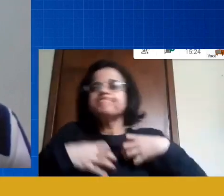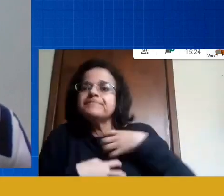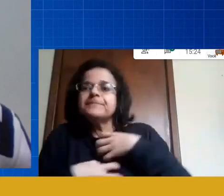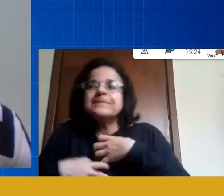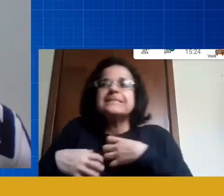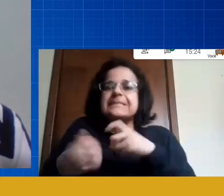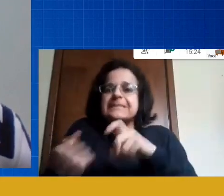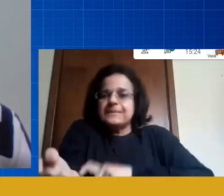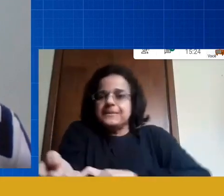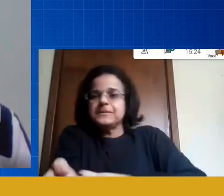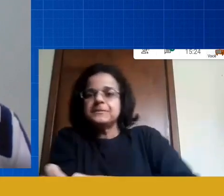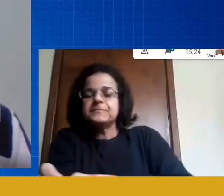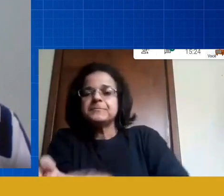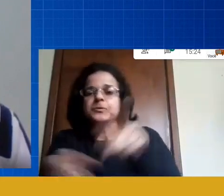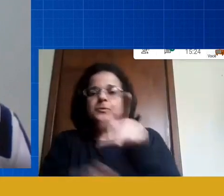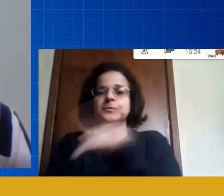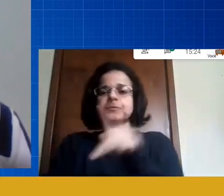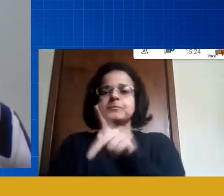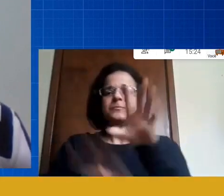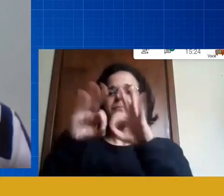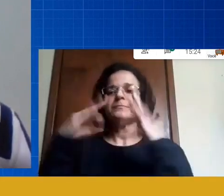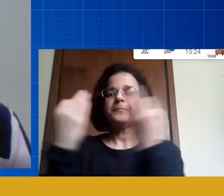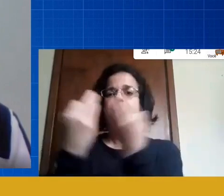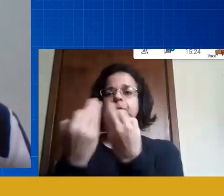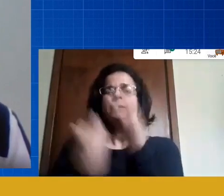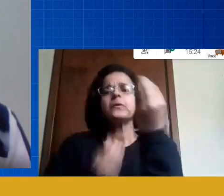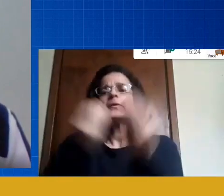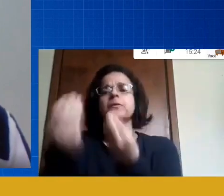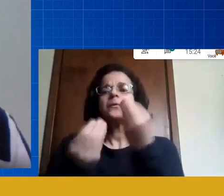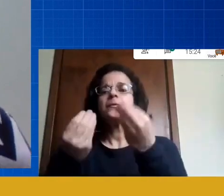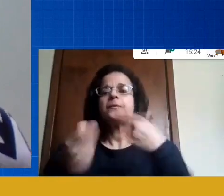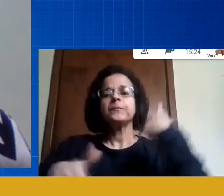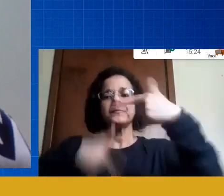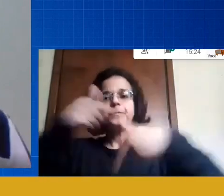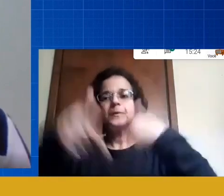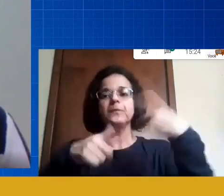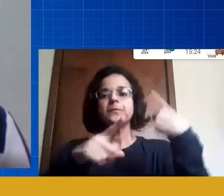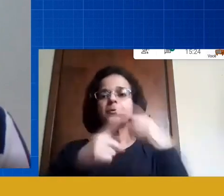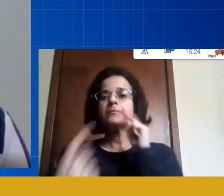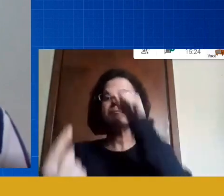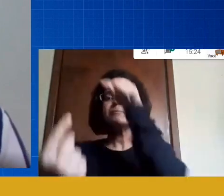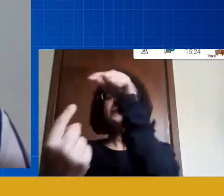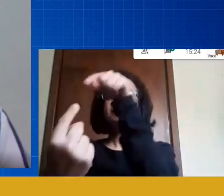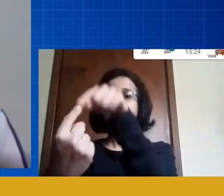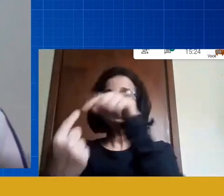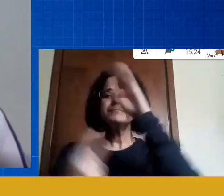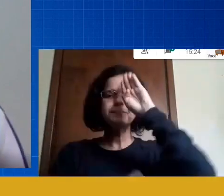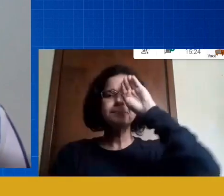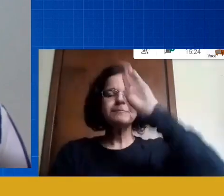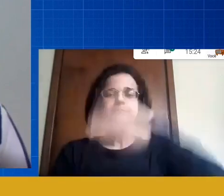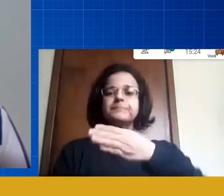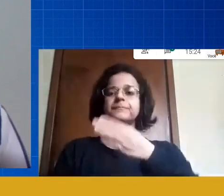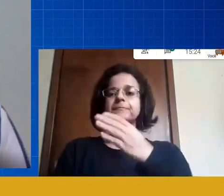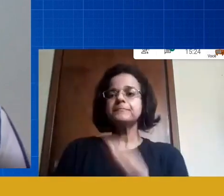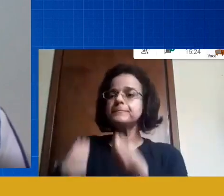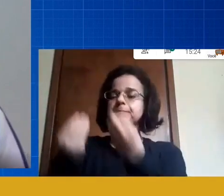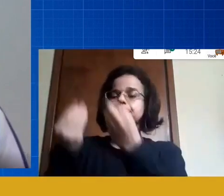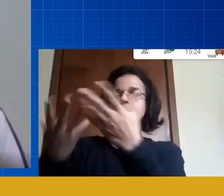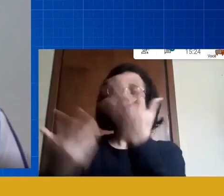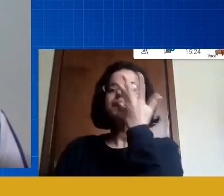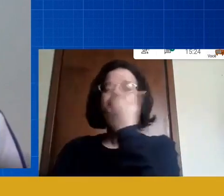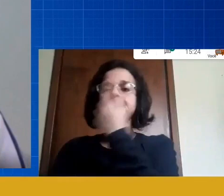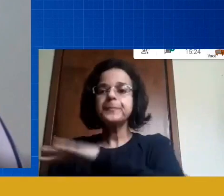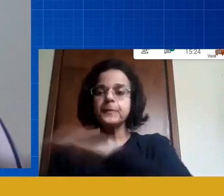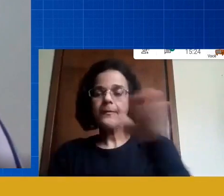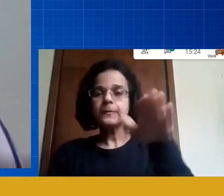de como trabalhar porque o nosso principal objetivo é atender a criança de forma eficiente que a gente consiga fazer